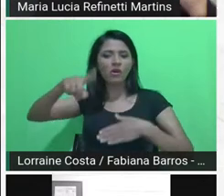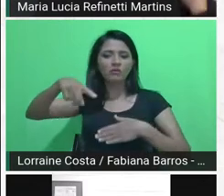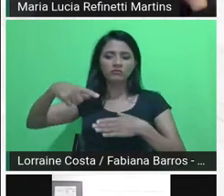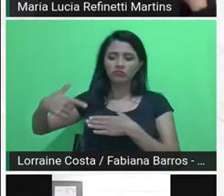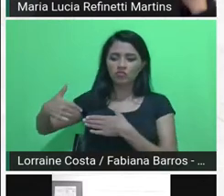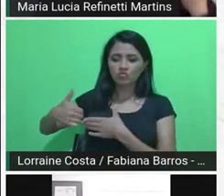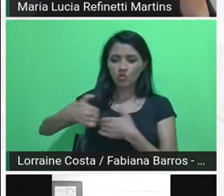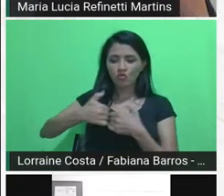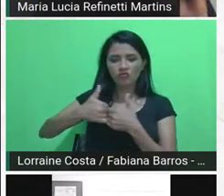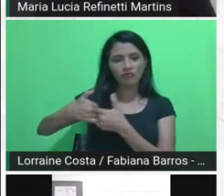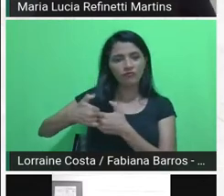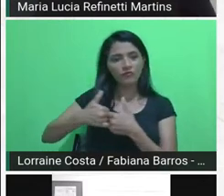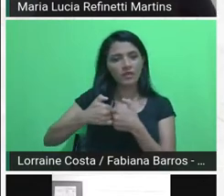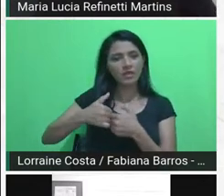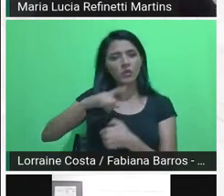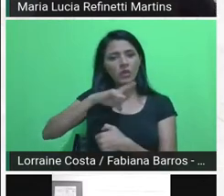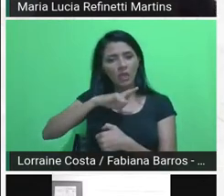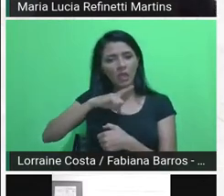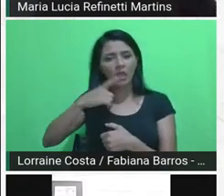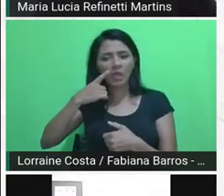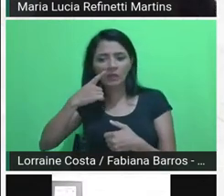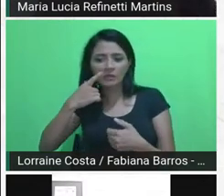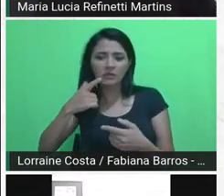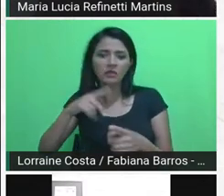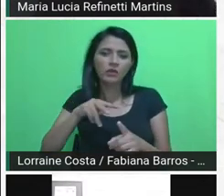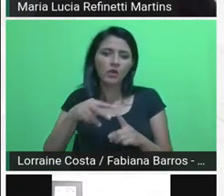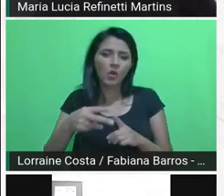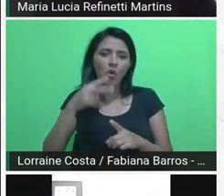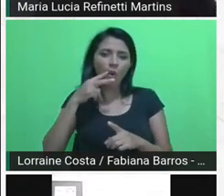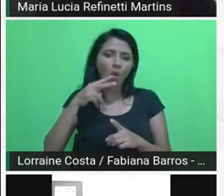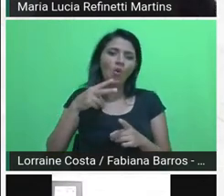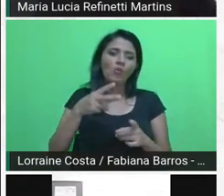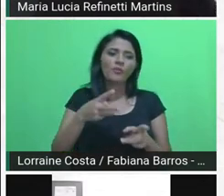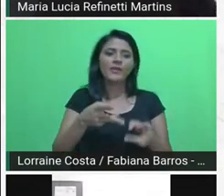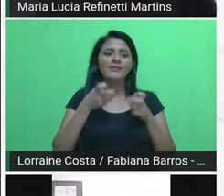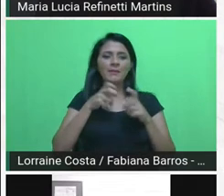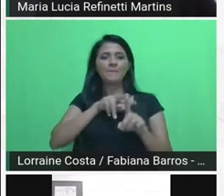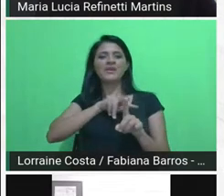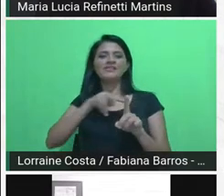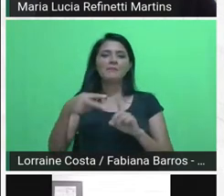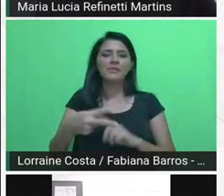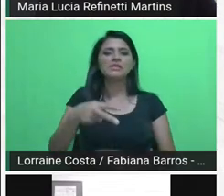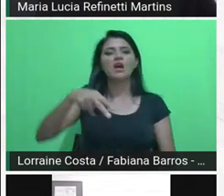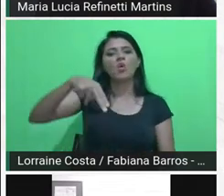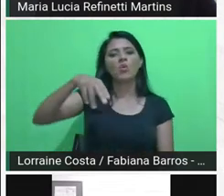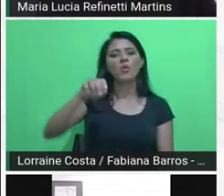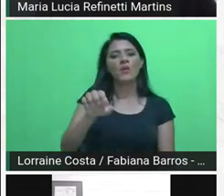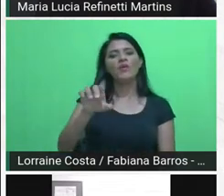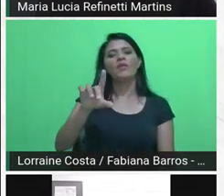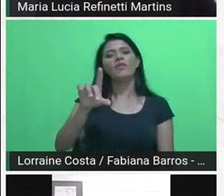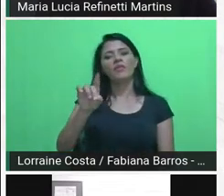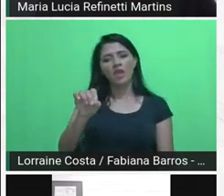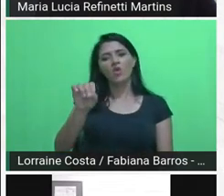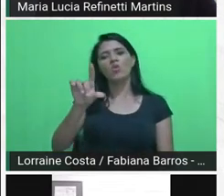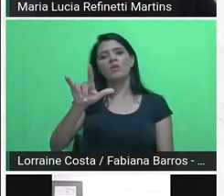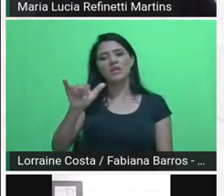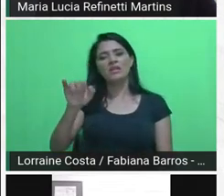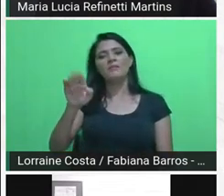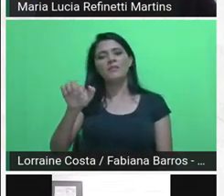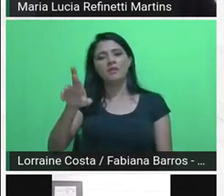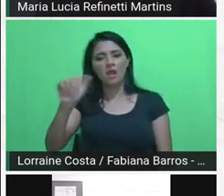com a ótica neoliberal, as ONGs e os movimentos